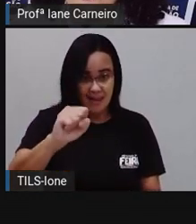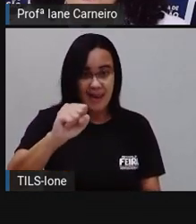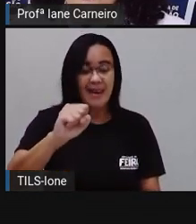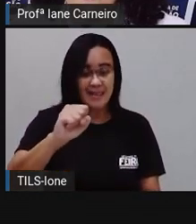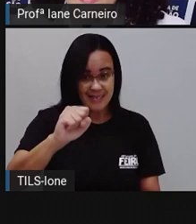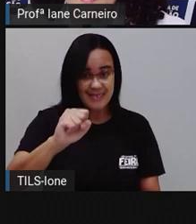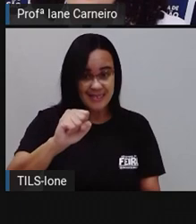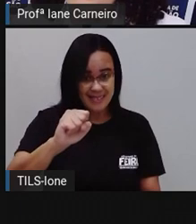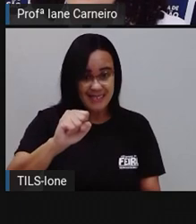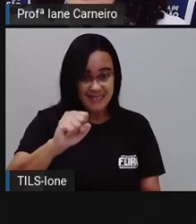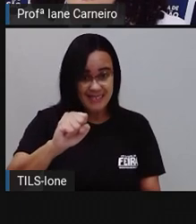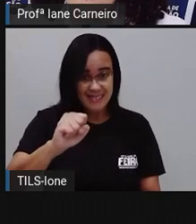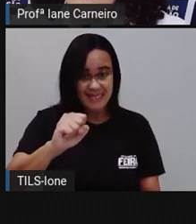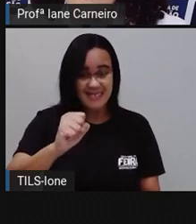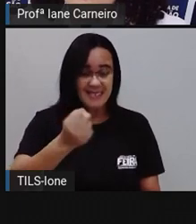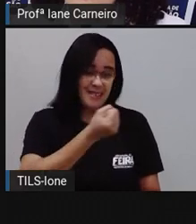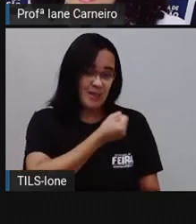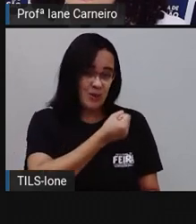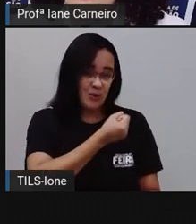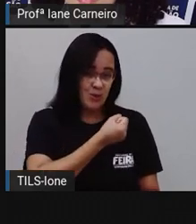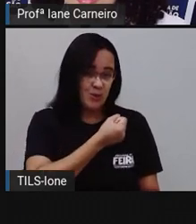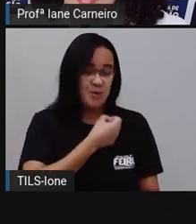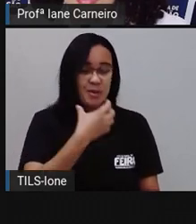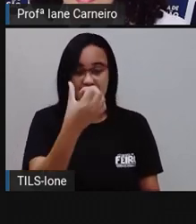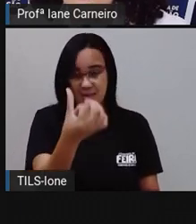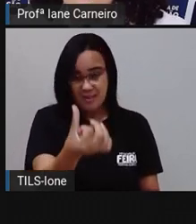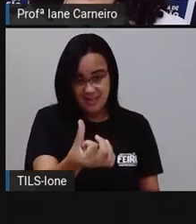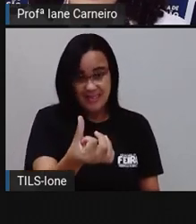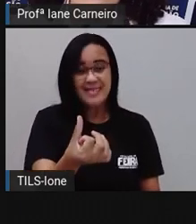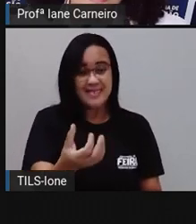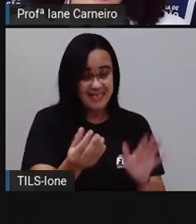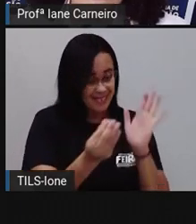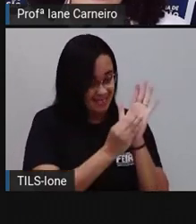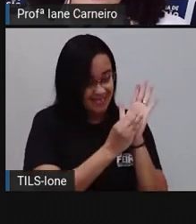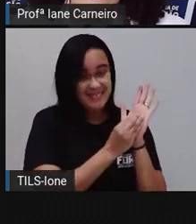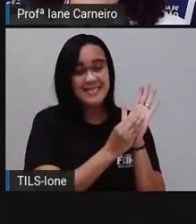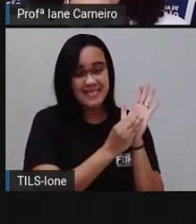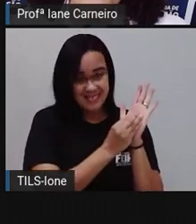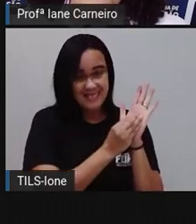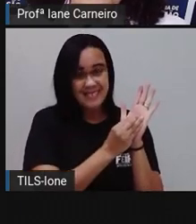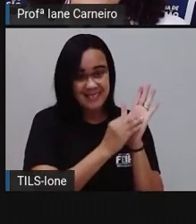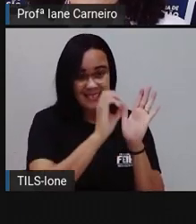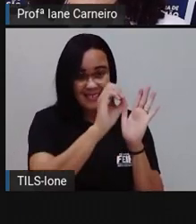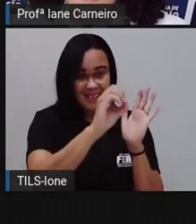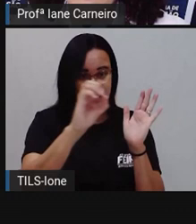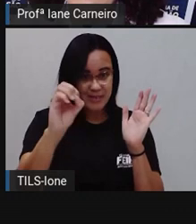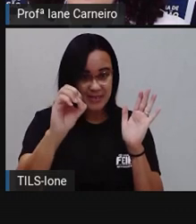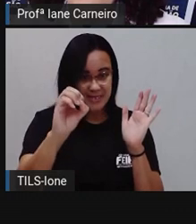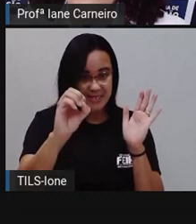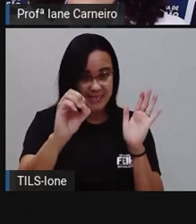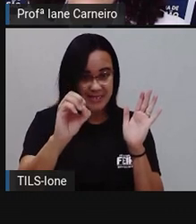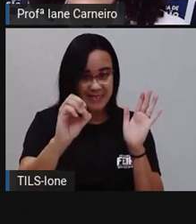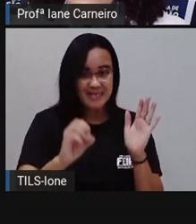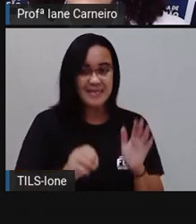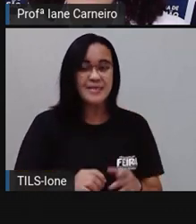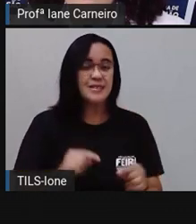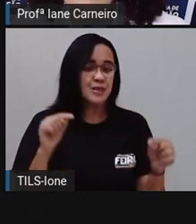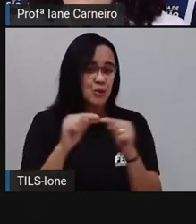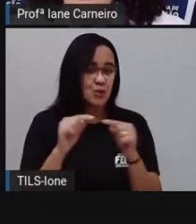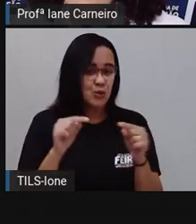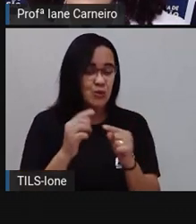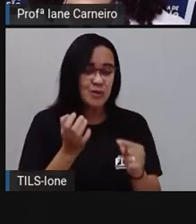e o numeral, ó, seis. Esses dois zeros aqui, ó, eles representam os